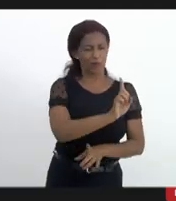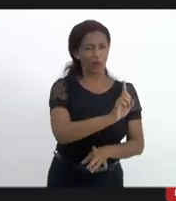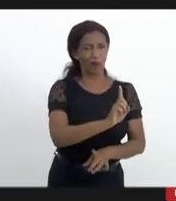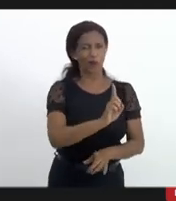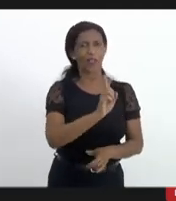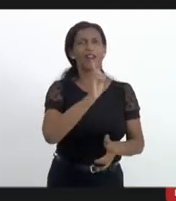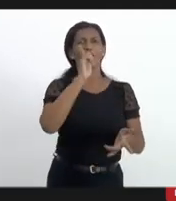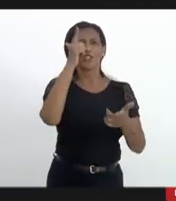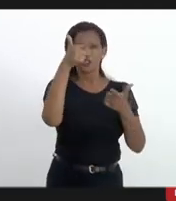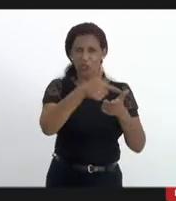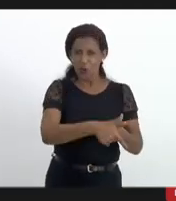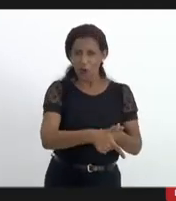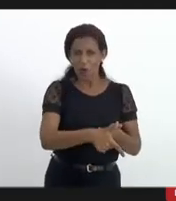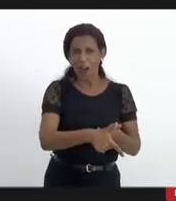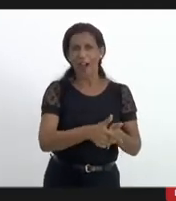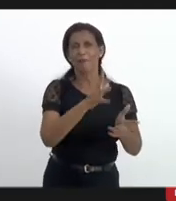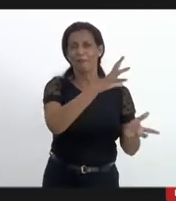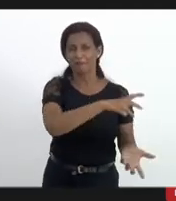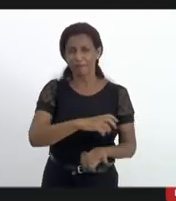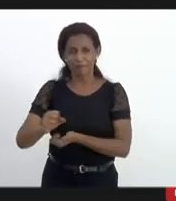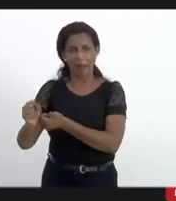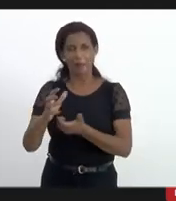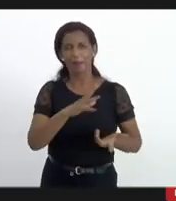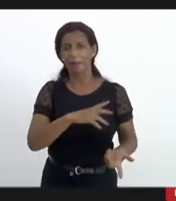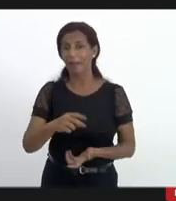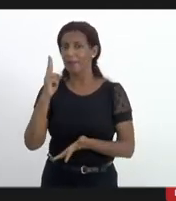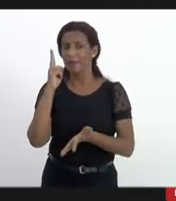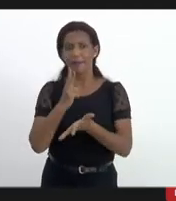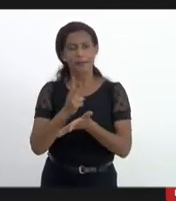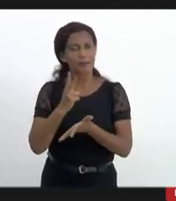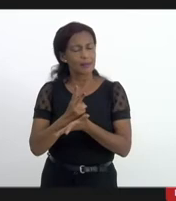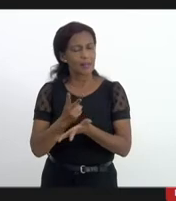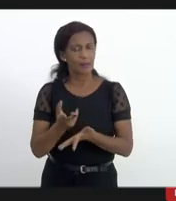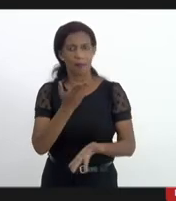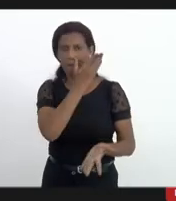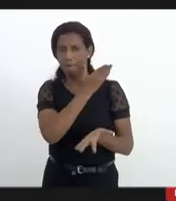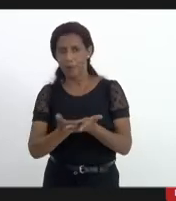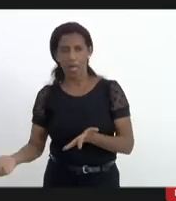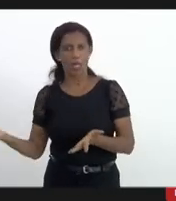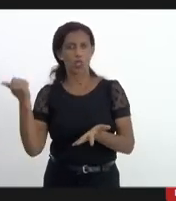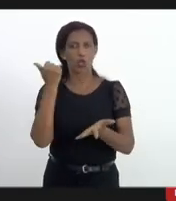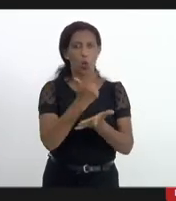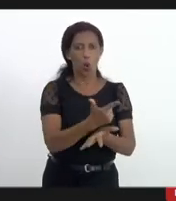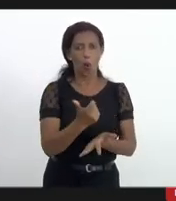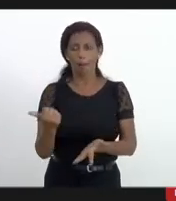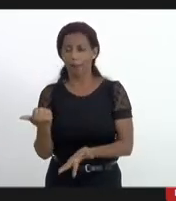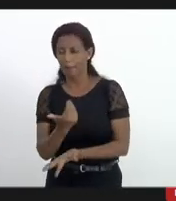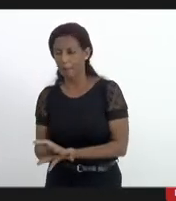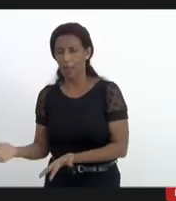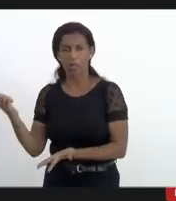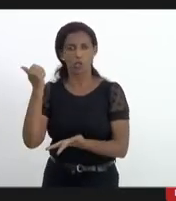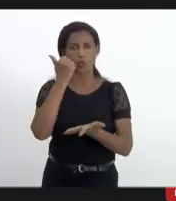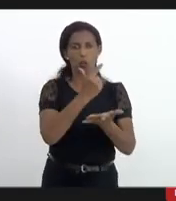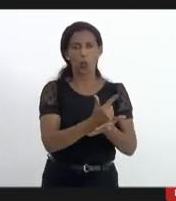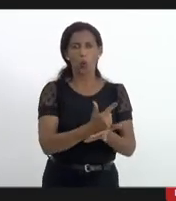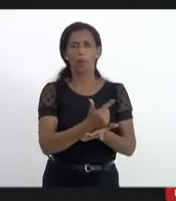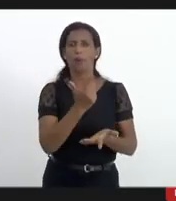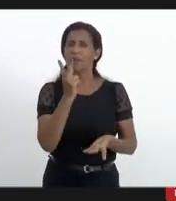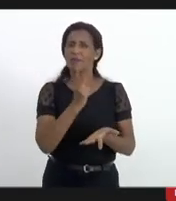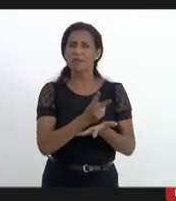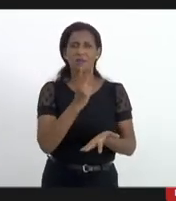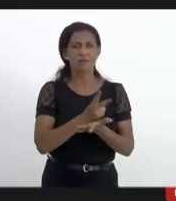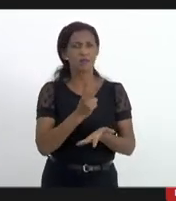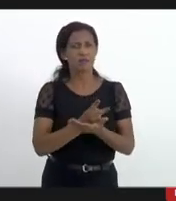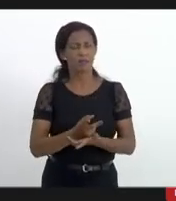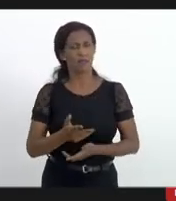quase que enxugando gelo sofrendo lá com as nossas perdas e a gente celebra às vezes não